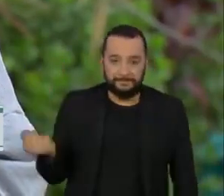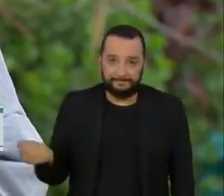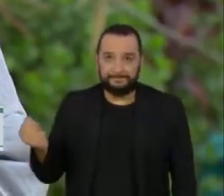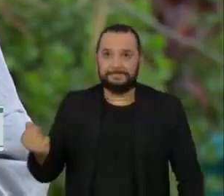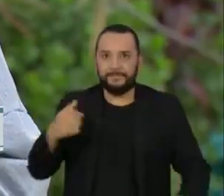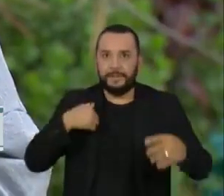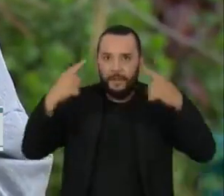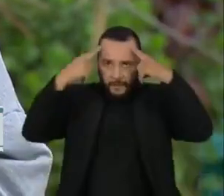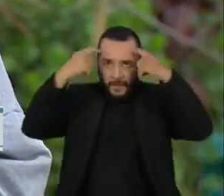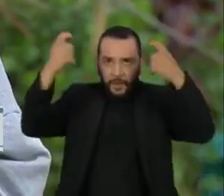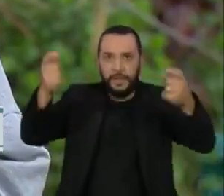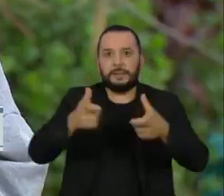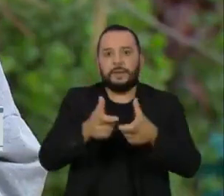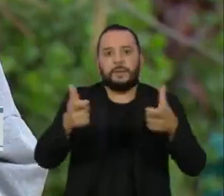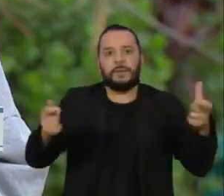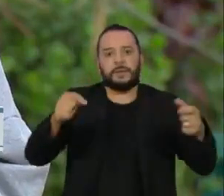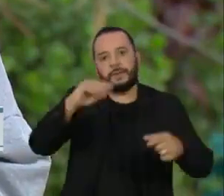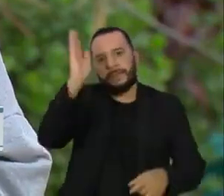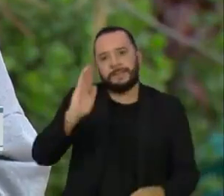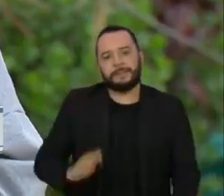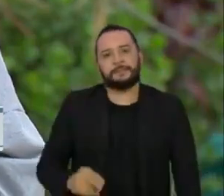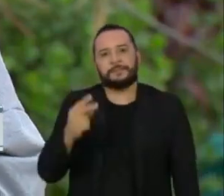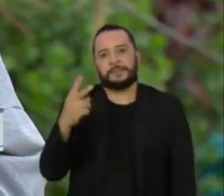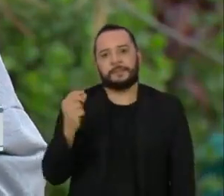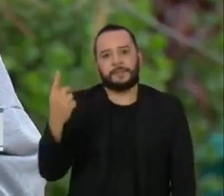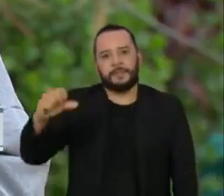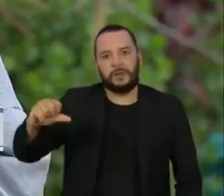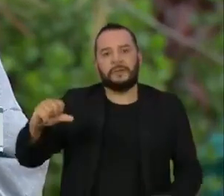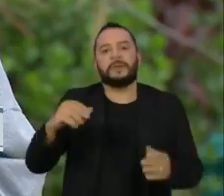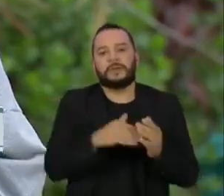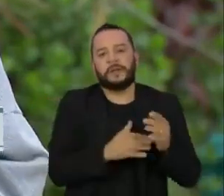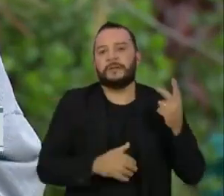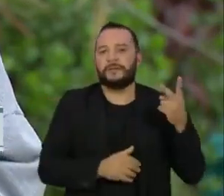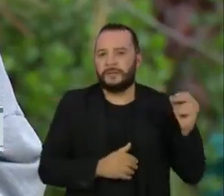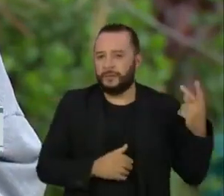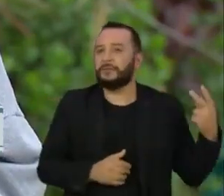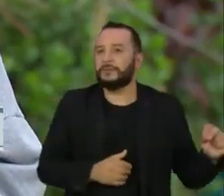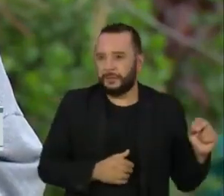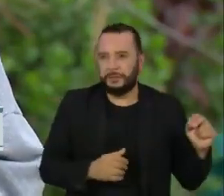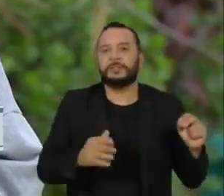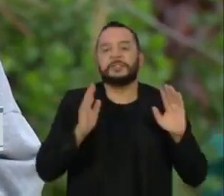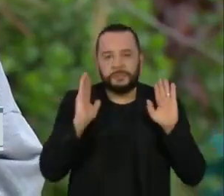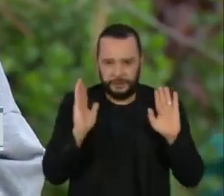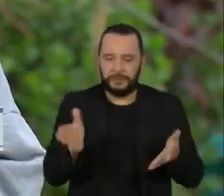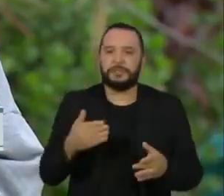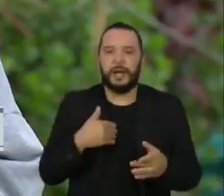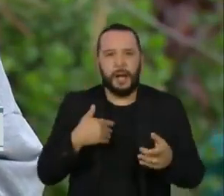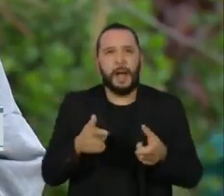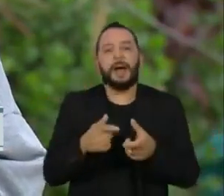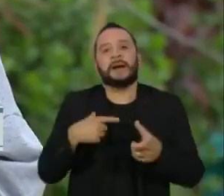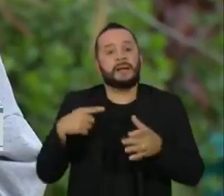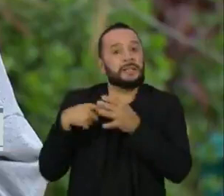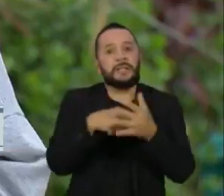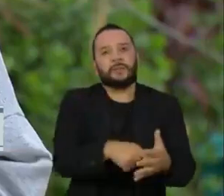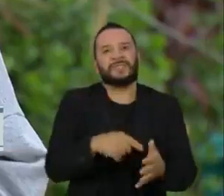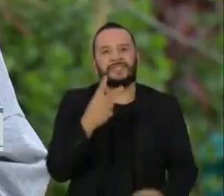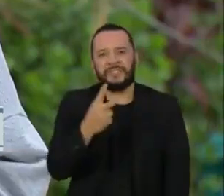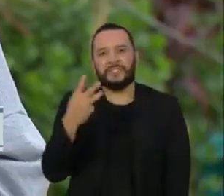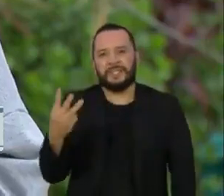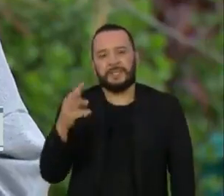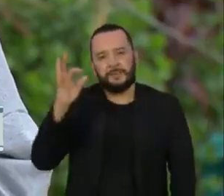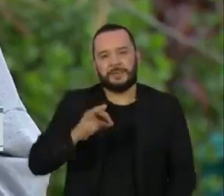cresce no Brasil. De 2019 para 2020, os registros aumentaram 23%.